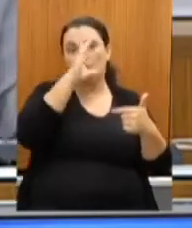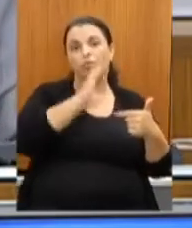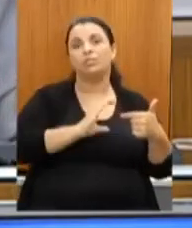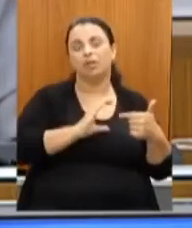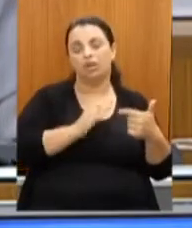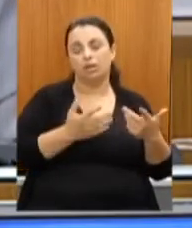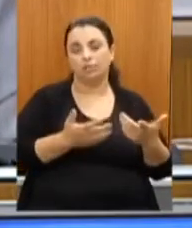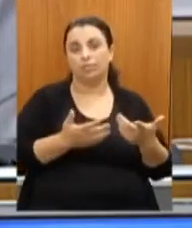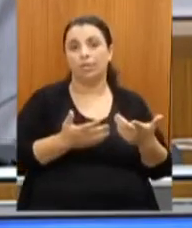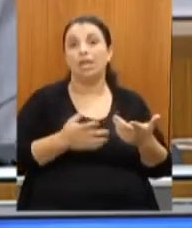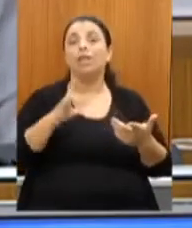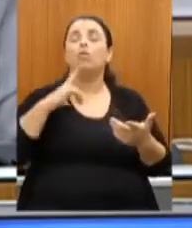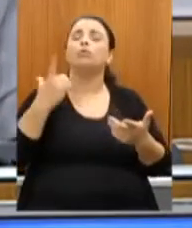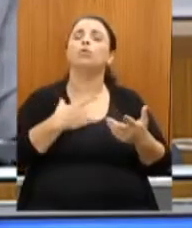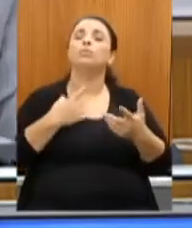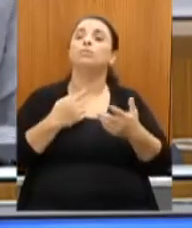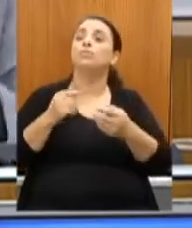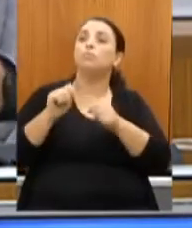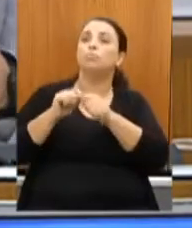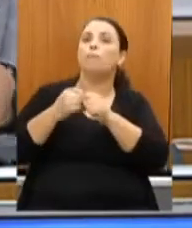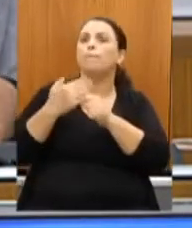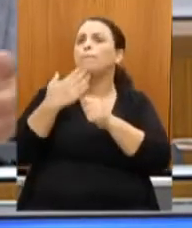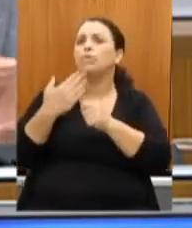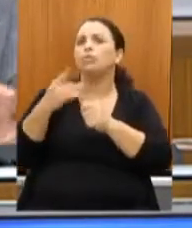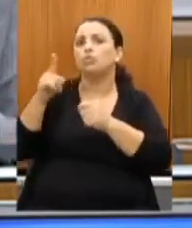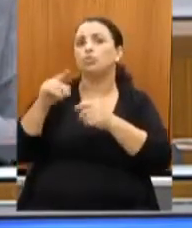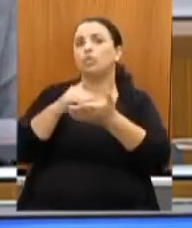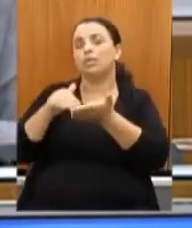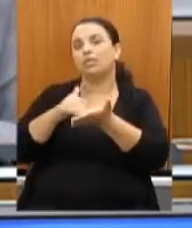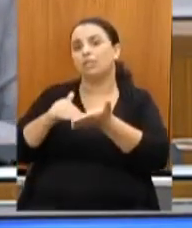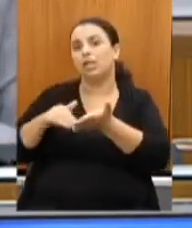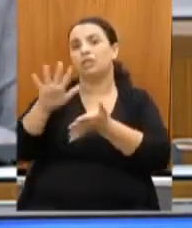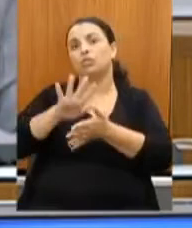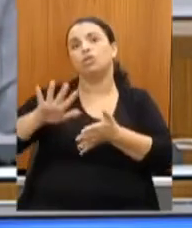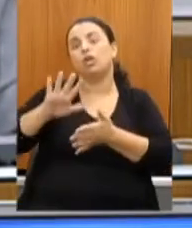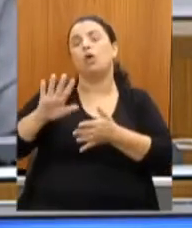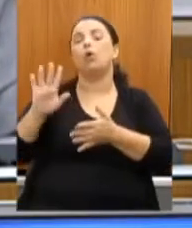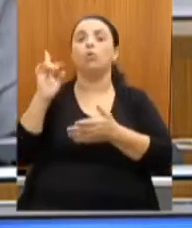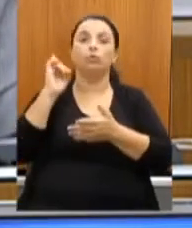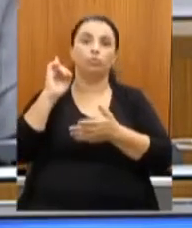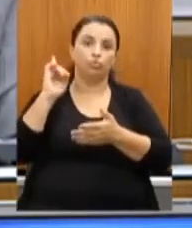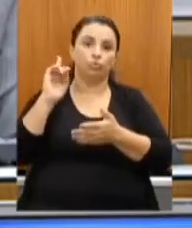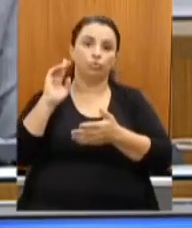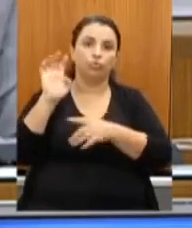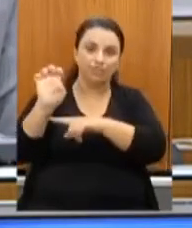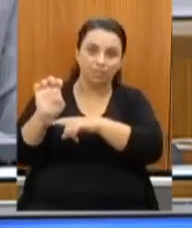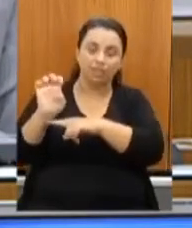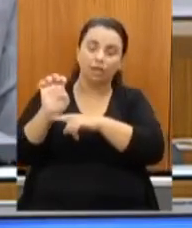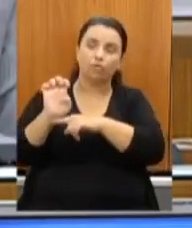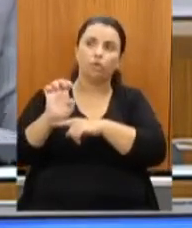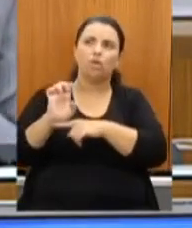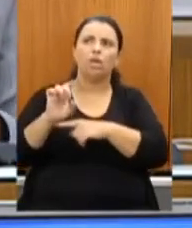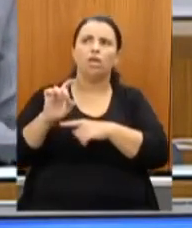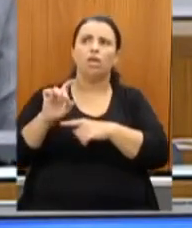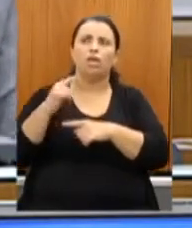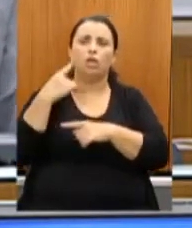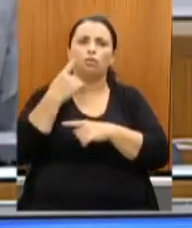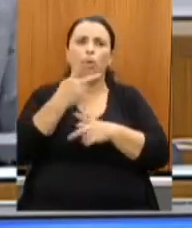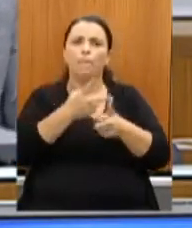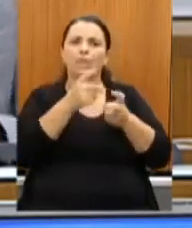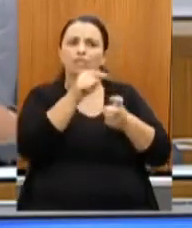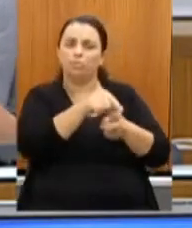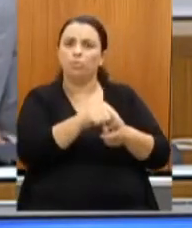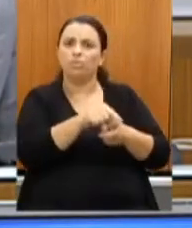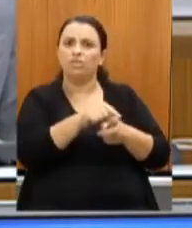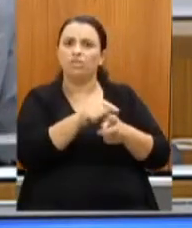Advocacia-Geral do Estado. Quando nós detectamos isso e o Conselho, procuramos o Conselho e